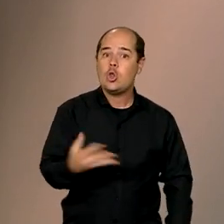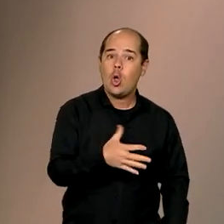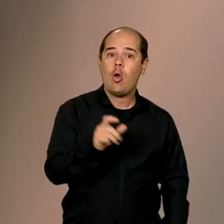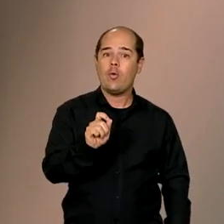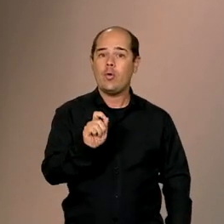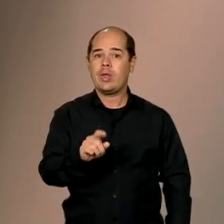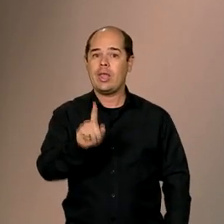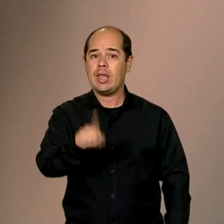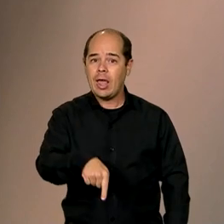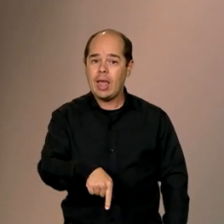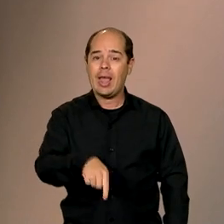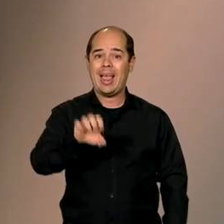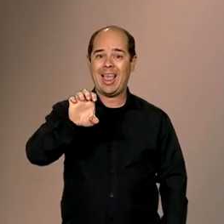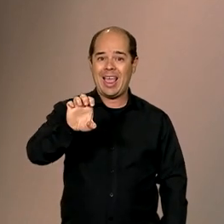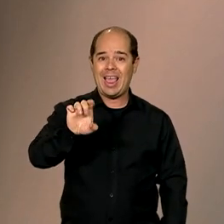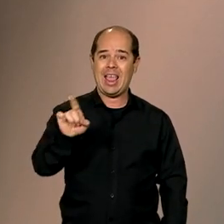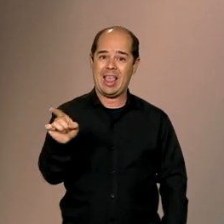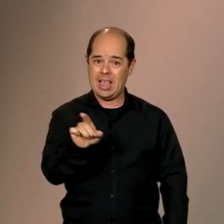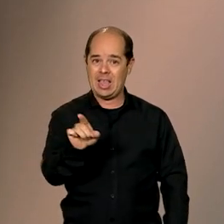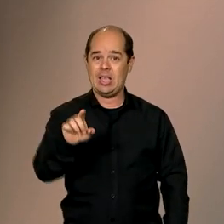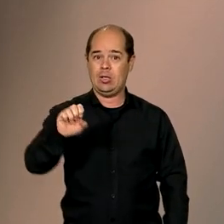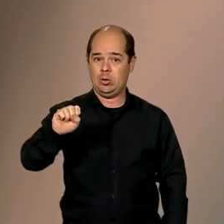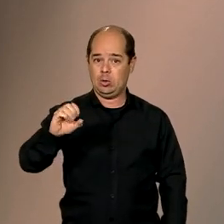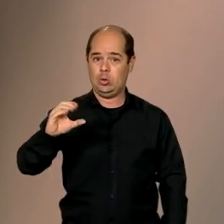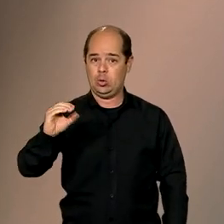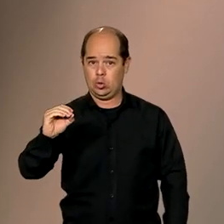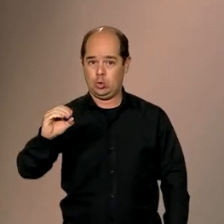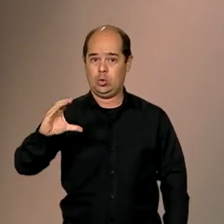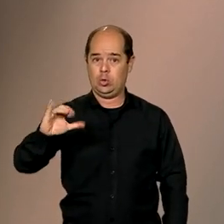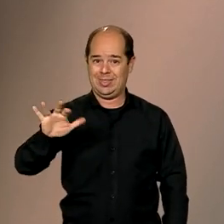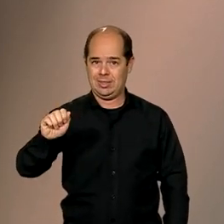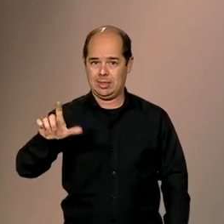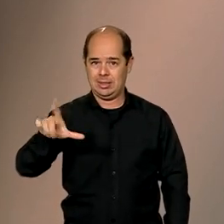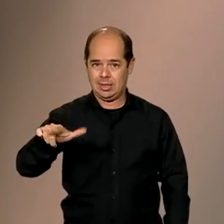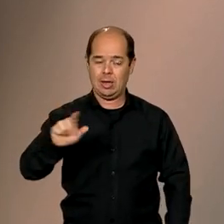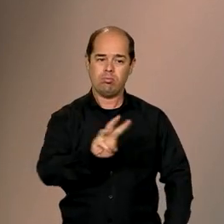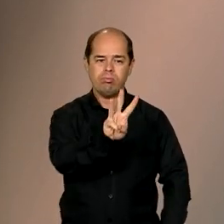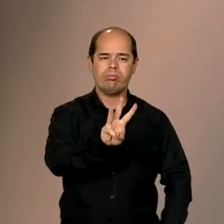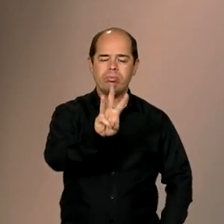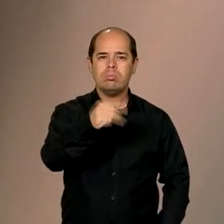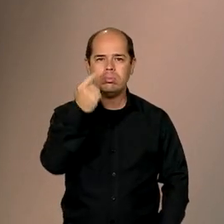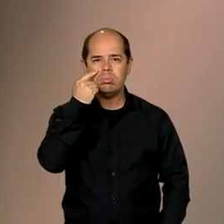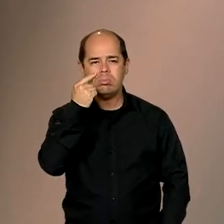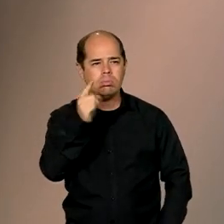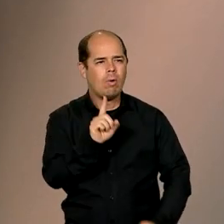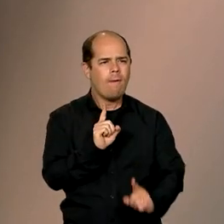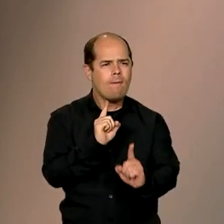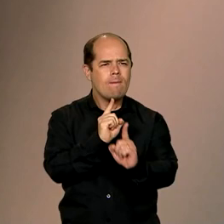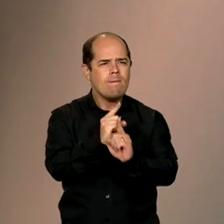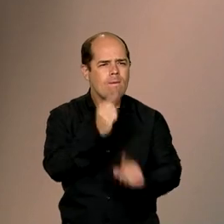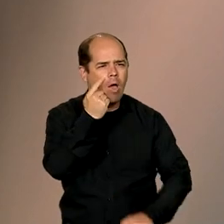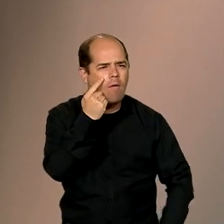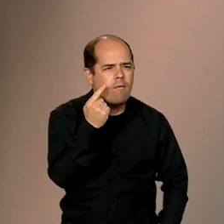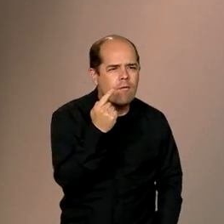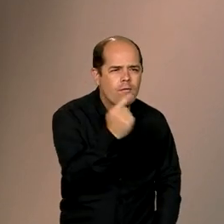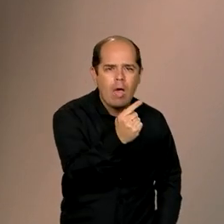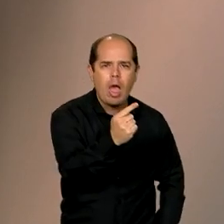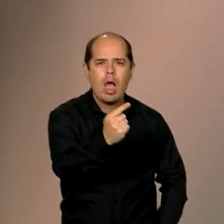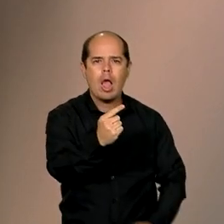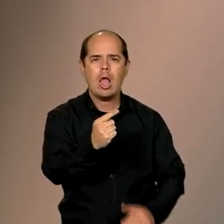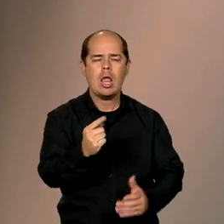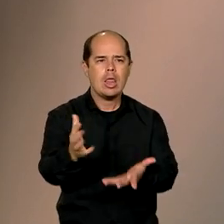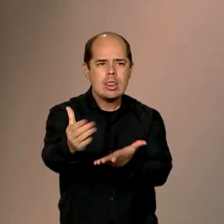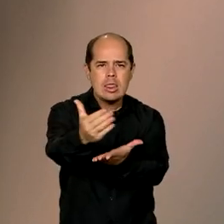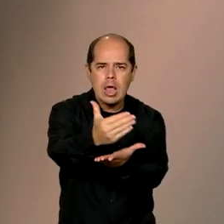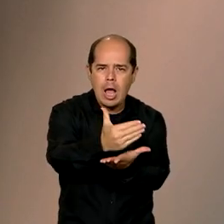localizam. se localiza a hora que bate o olhar na tela do computador do E-Social, passa ali o pente fino na relação